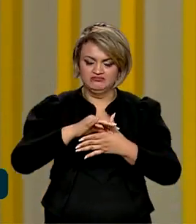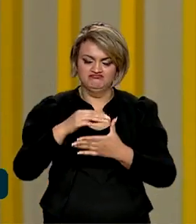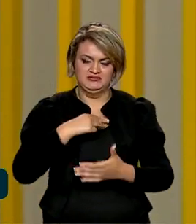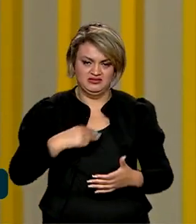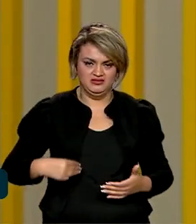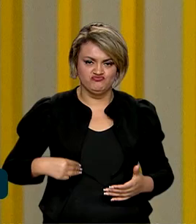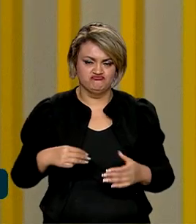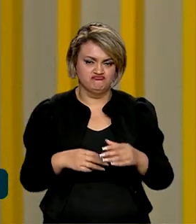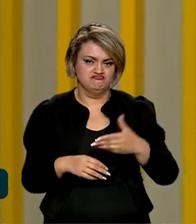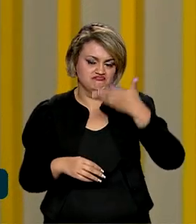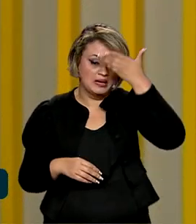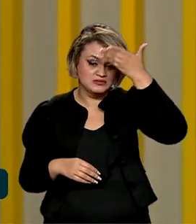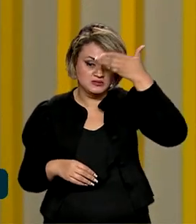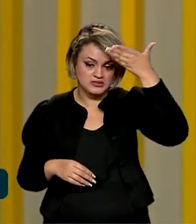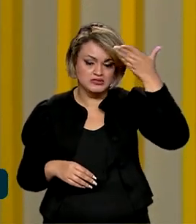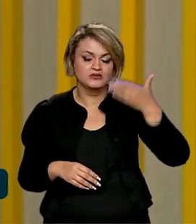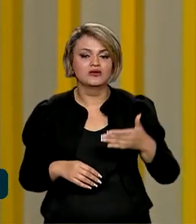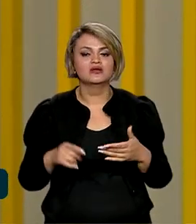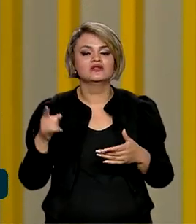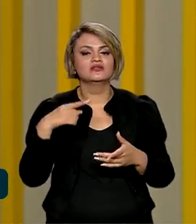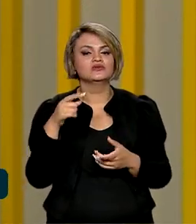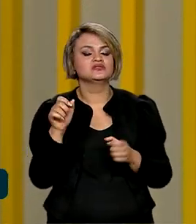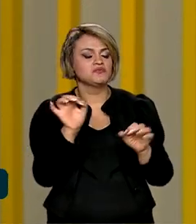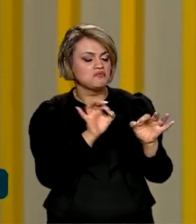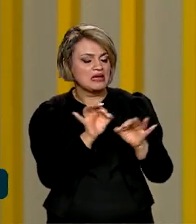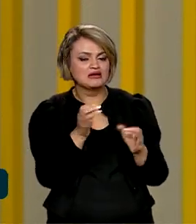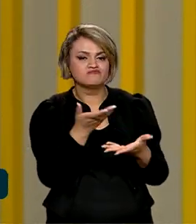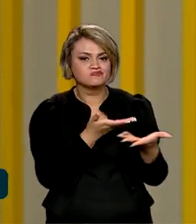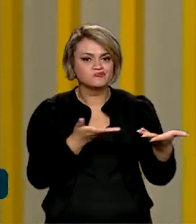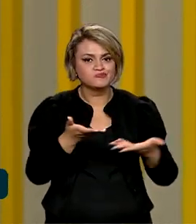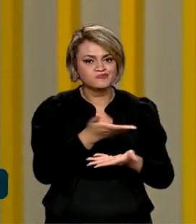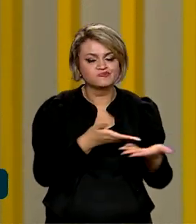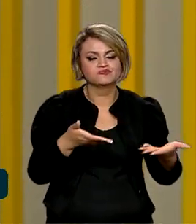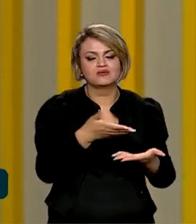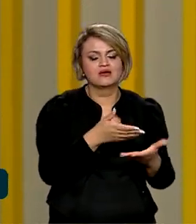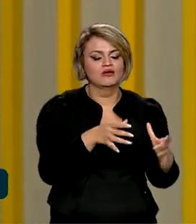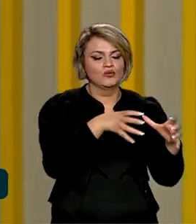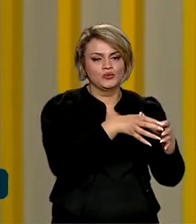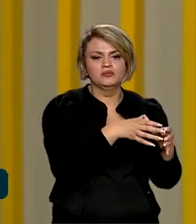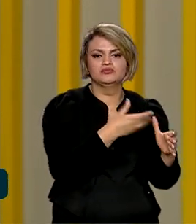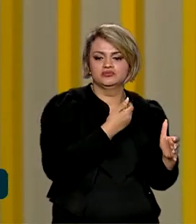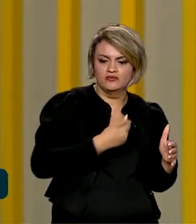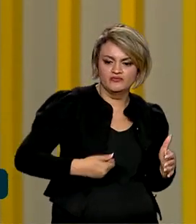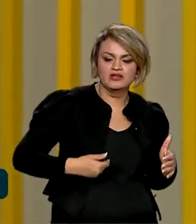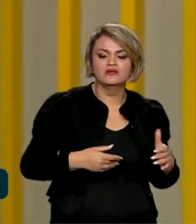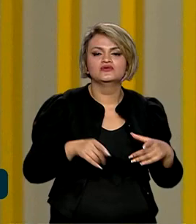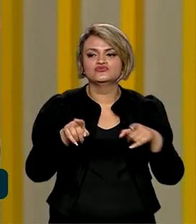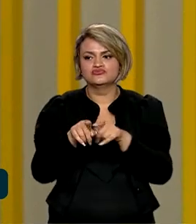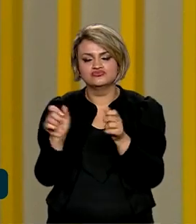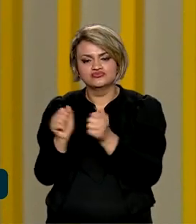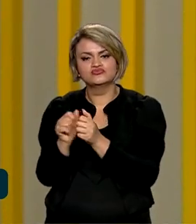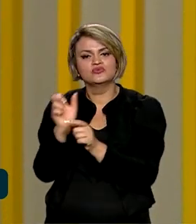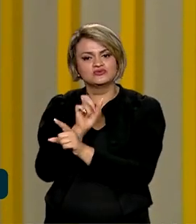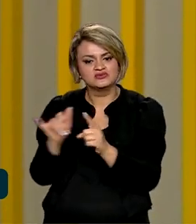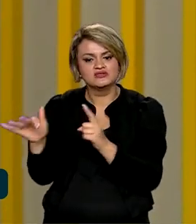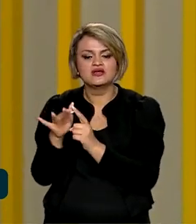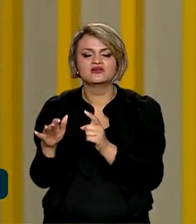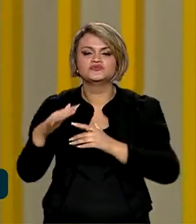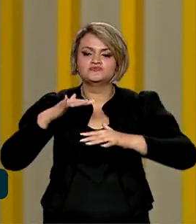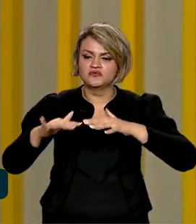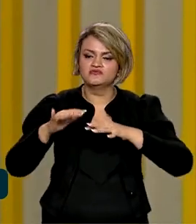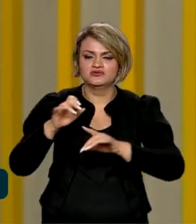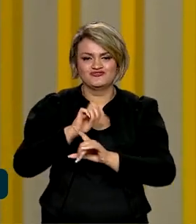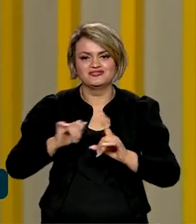Márcio Macedo, nós tenhamos uma relação orgânica do conjunto do governo com a sociedade civil e os movimentos